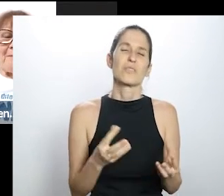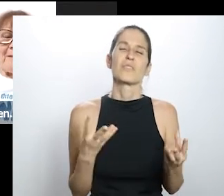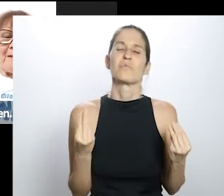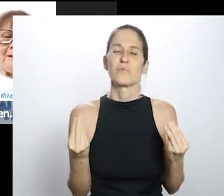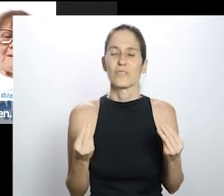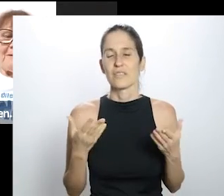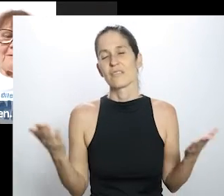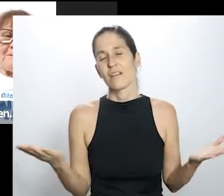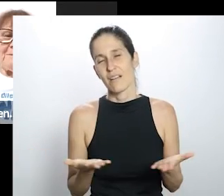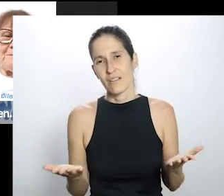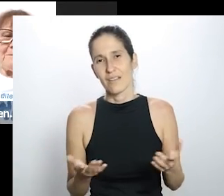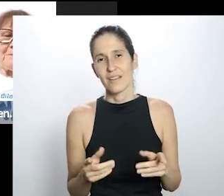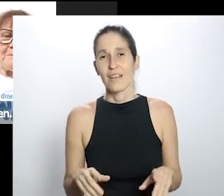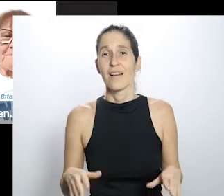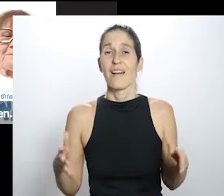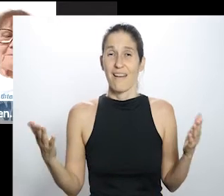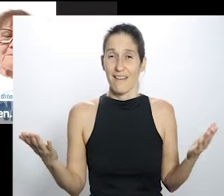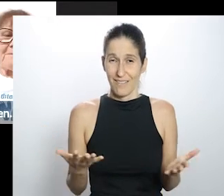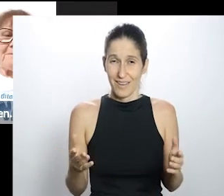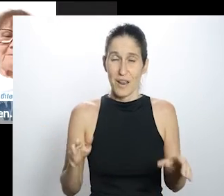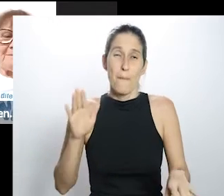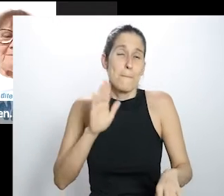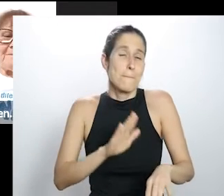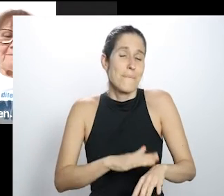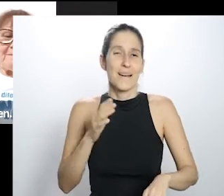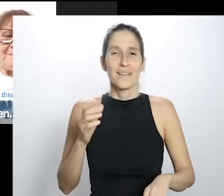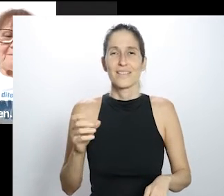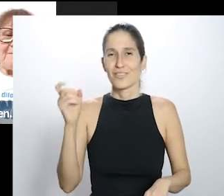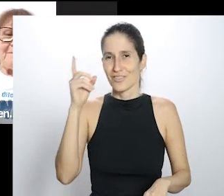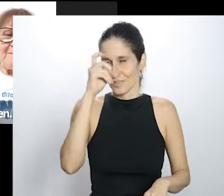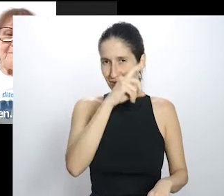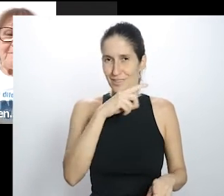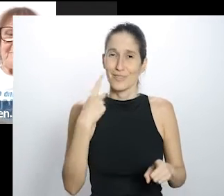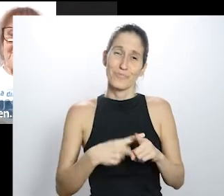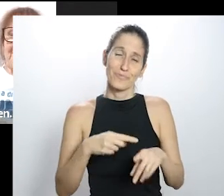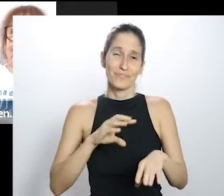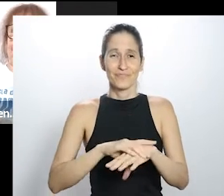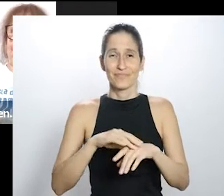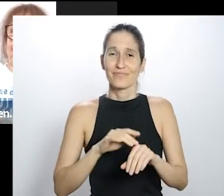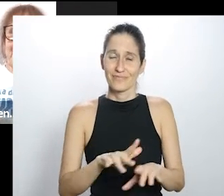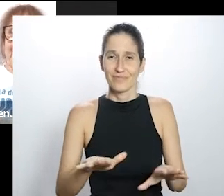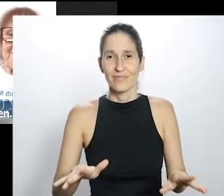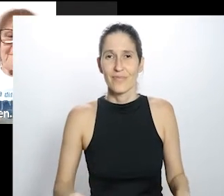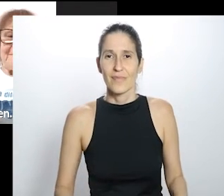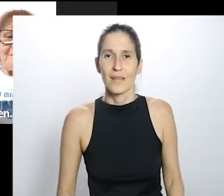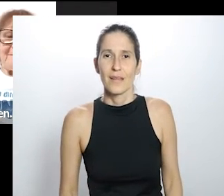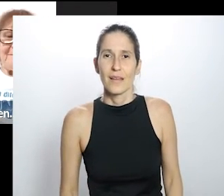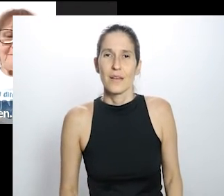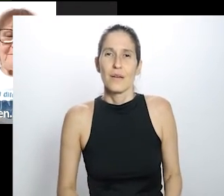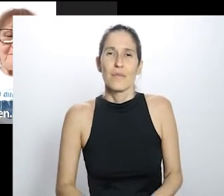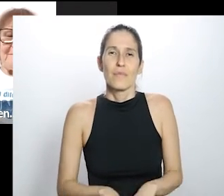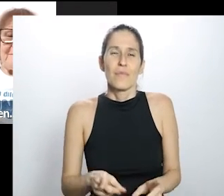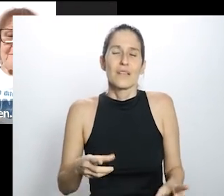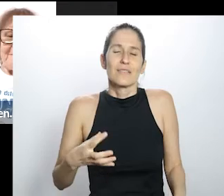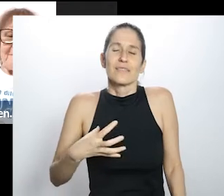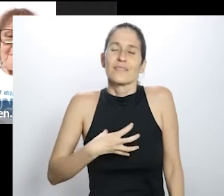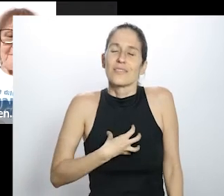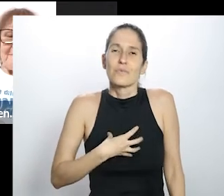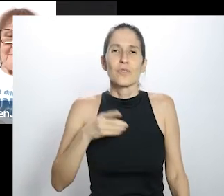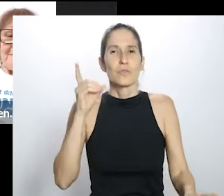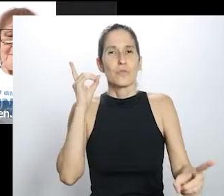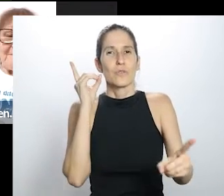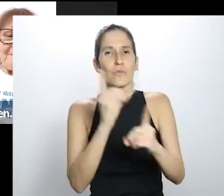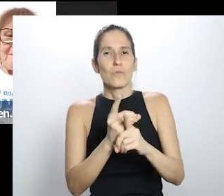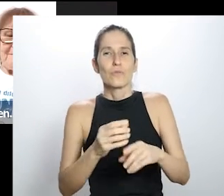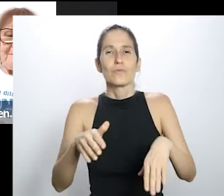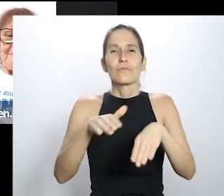também. Já vinha faltando. Agora está mais complicado ainda, mas o tempo vai clarear. Mas esse sentimento do encontro, da troca,